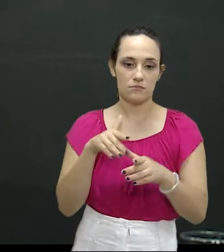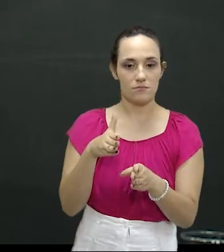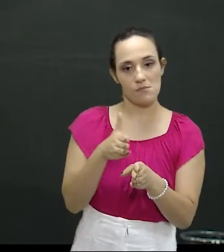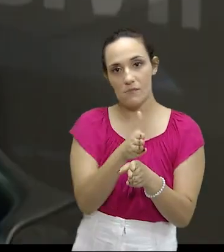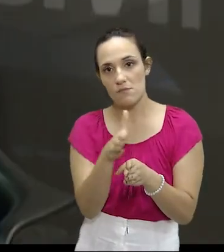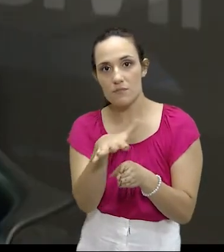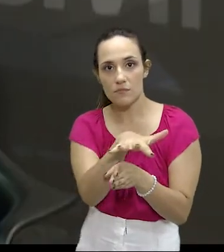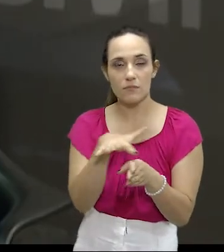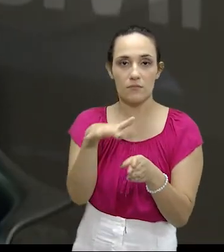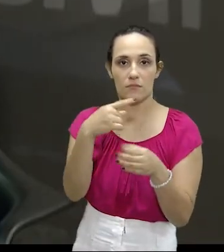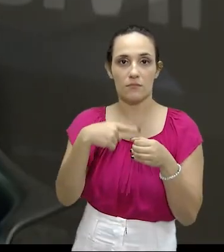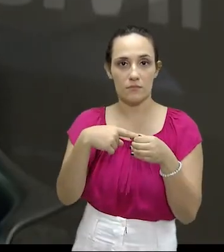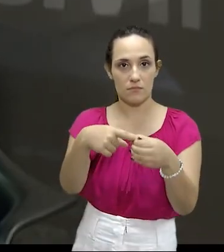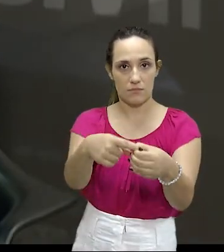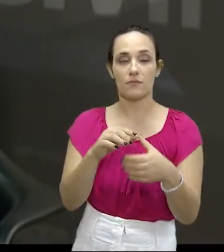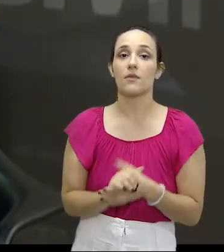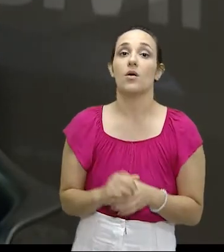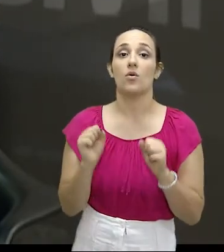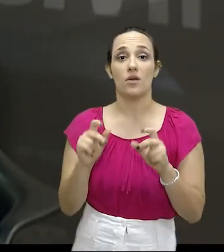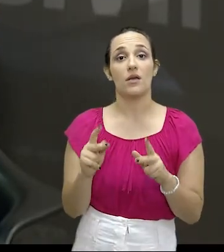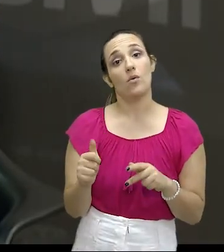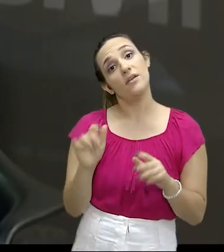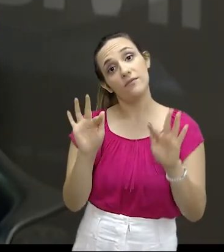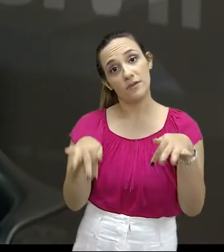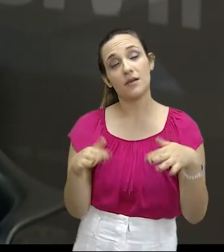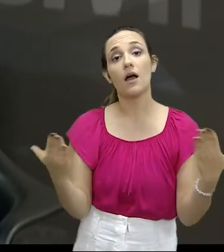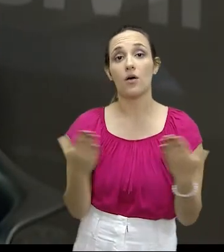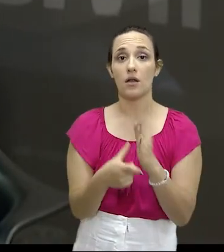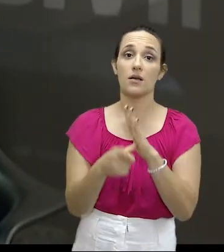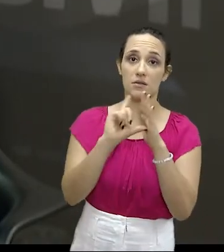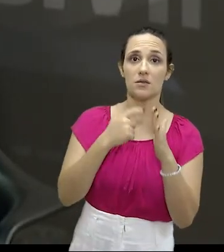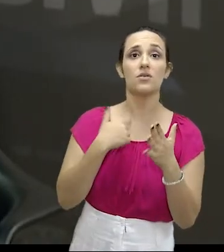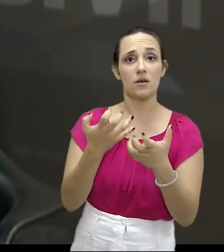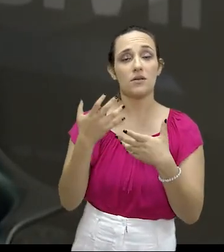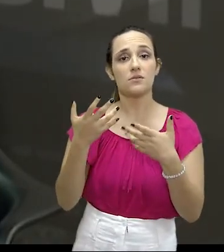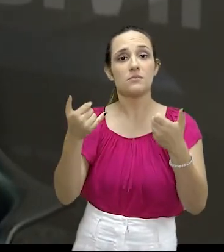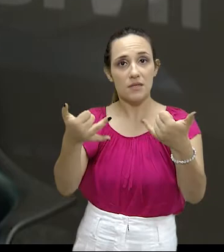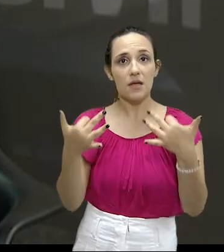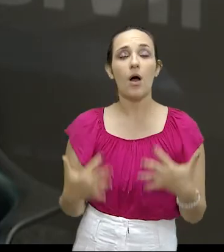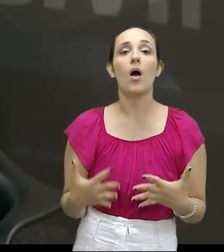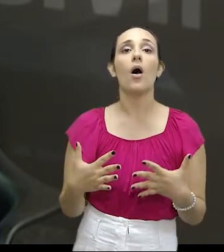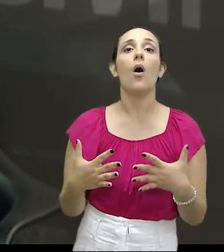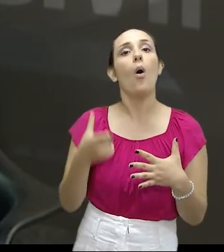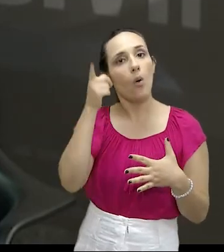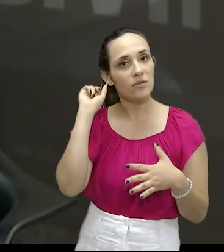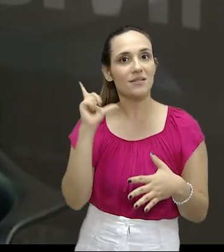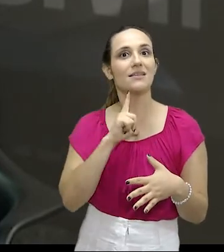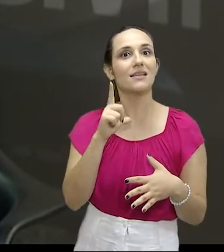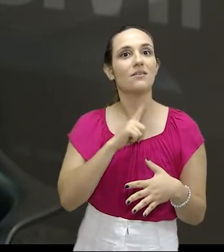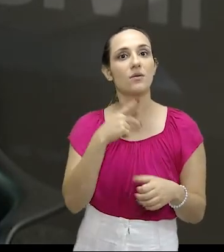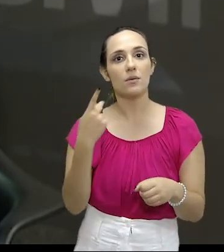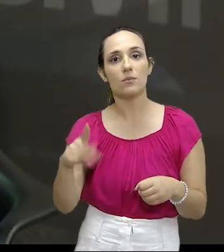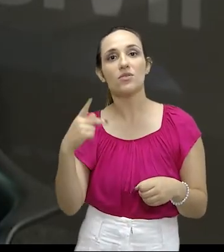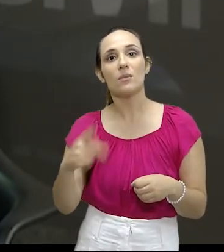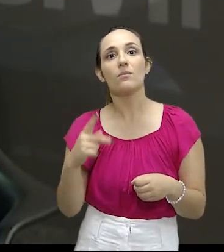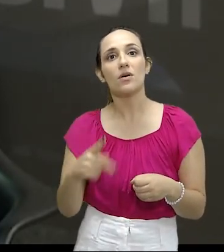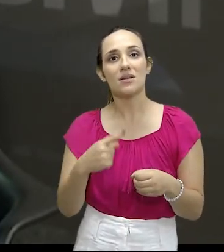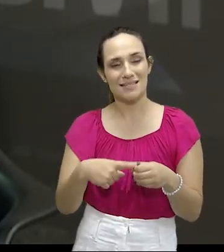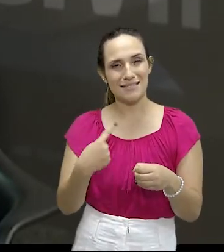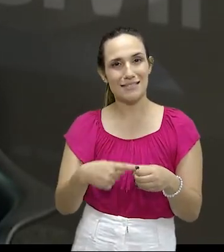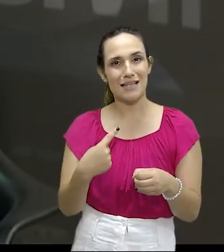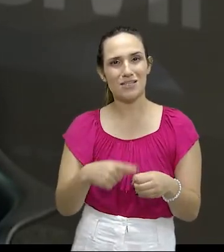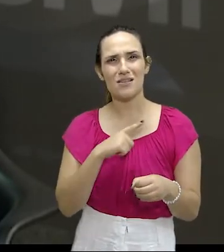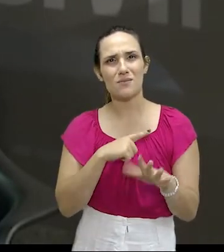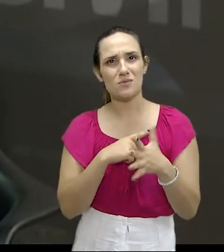solicitem. E, doutor, já estamos quase chegando ao fim. Mas, antes de encerrar, vamos falar da apreensão feita ontem em Ponta Porã. Mais de